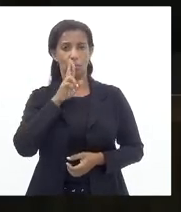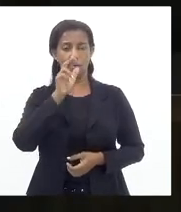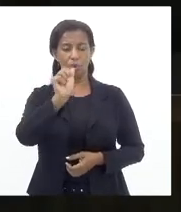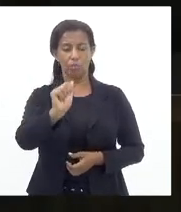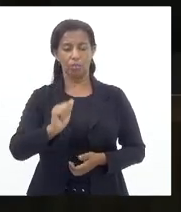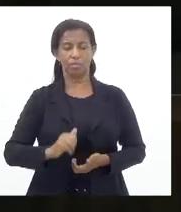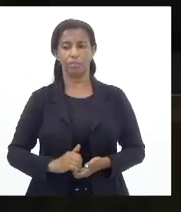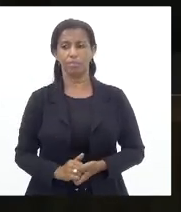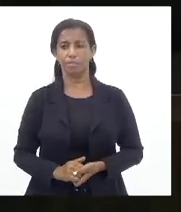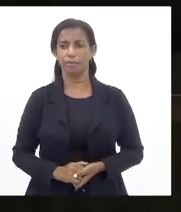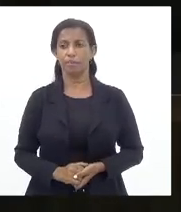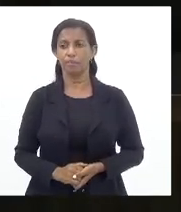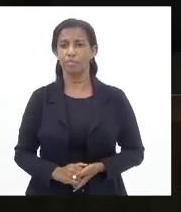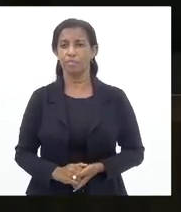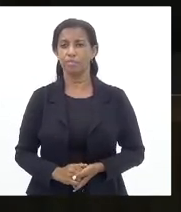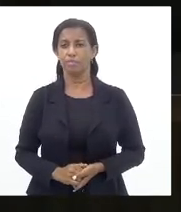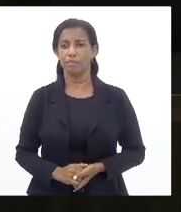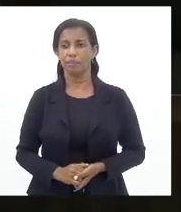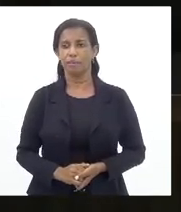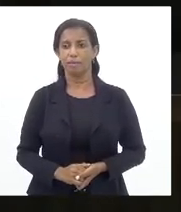que aprovam, permaneçam como estão. Aprovado.